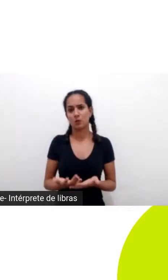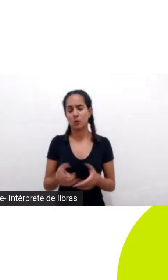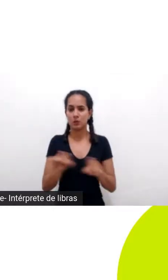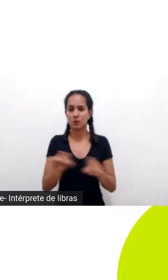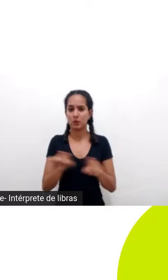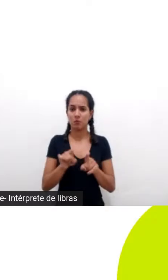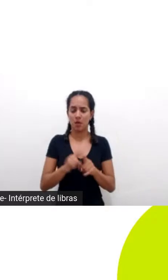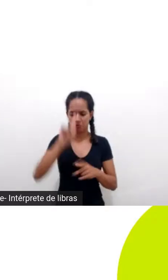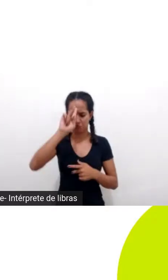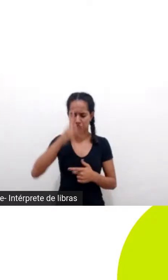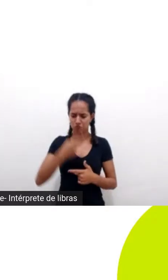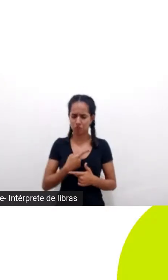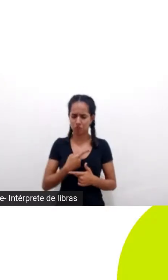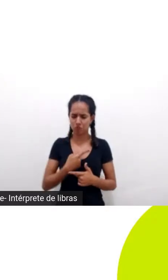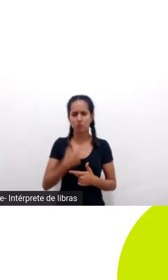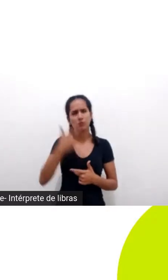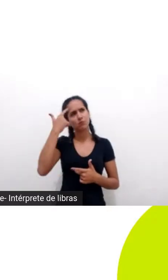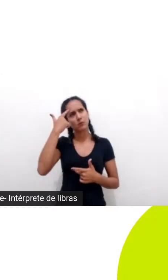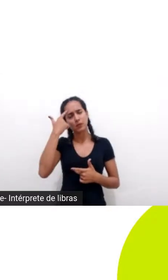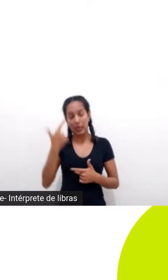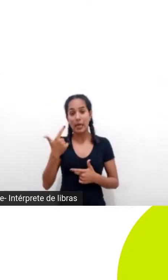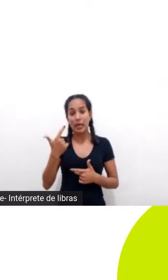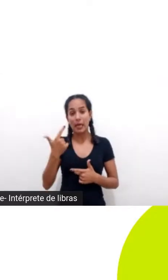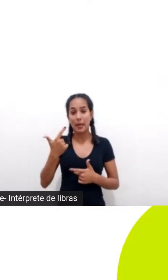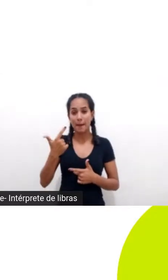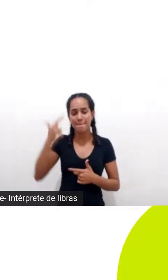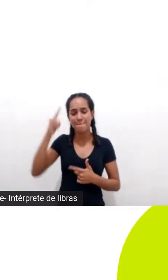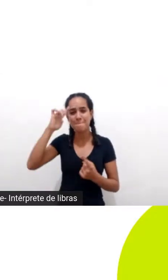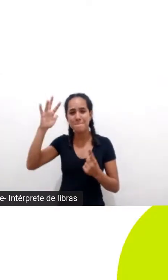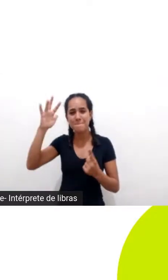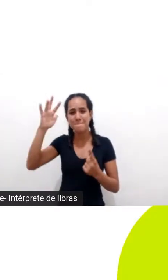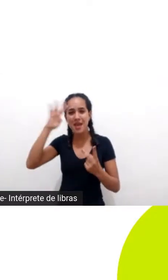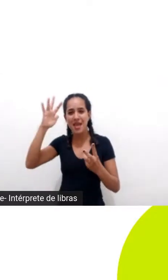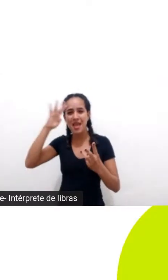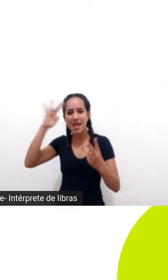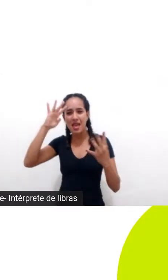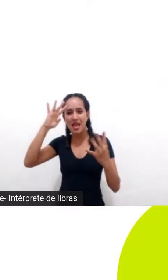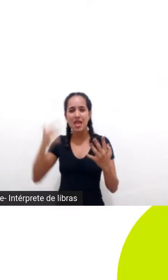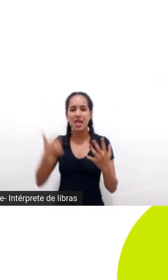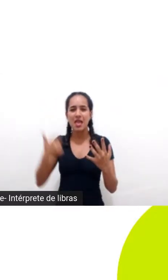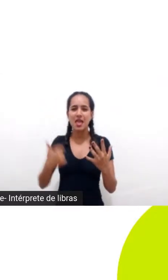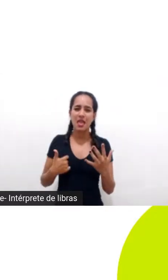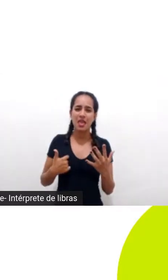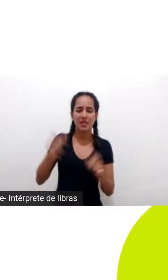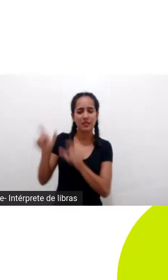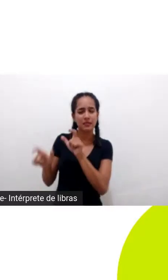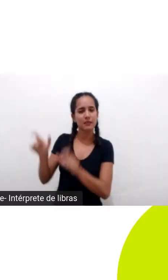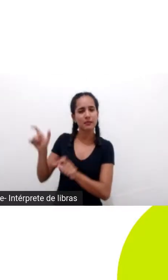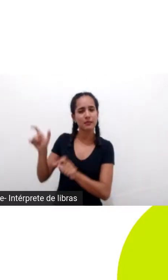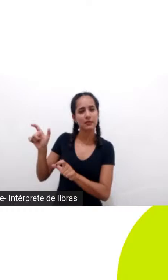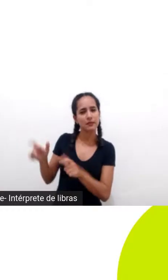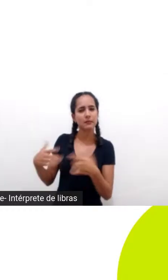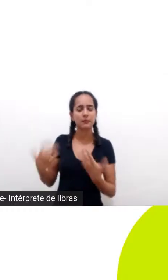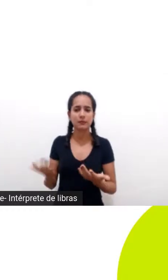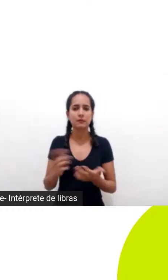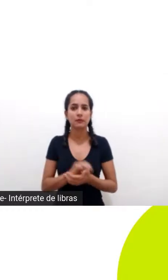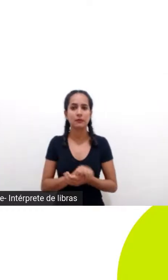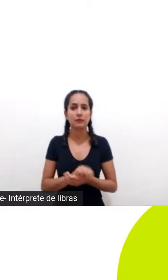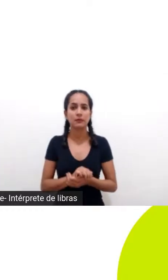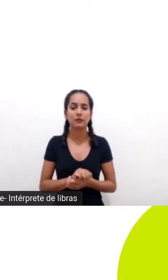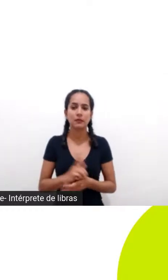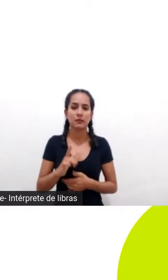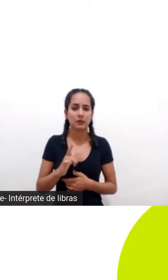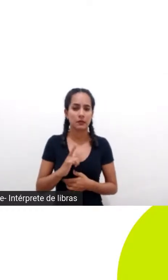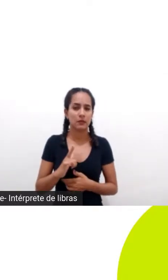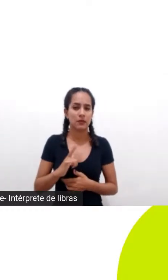tem muitos pensadores nessa lógica do decrescimento que pregavam uma sobriedade material o quanto que eu